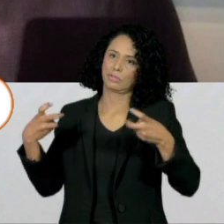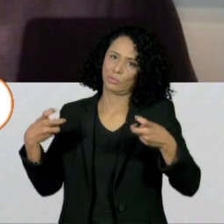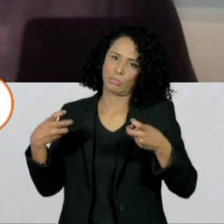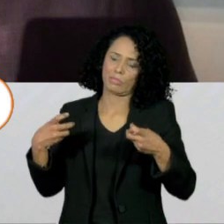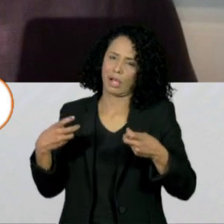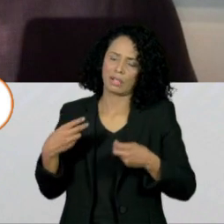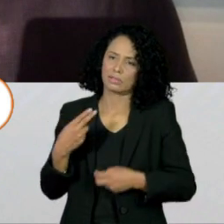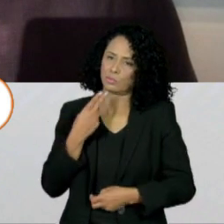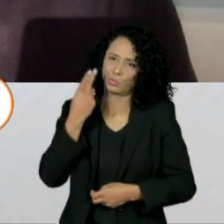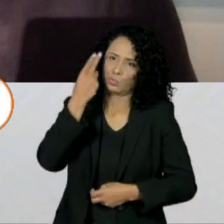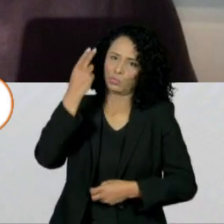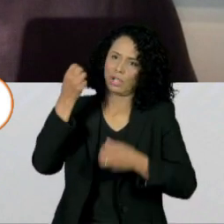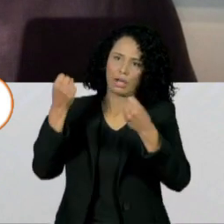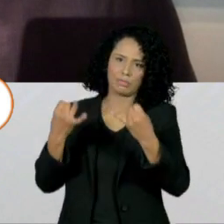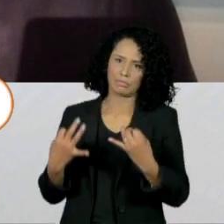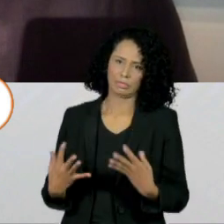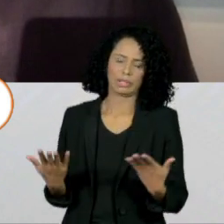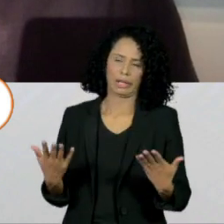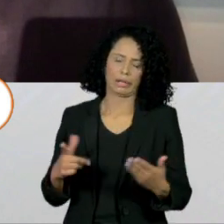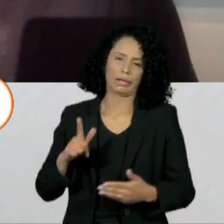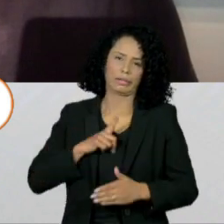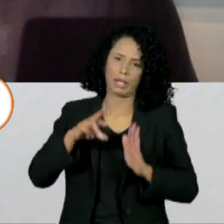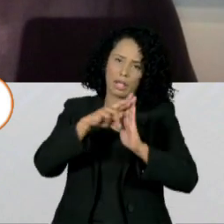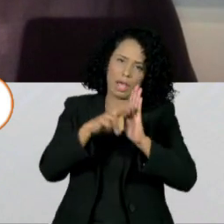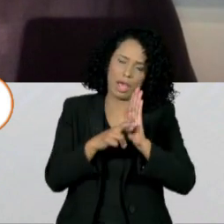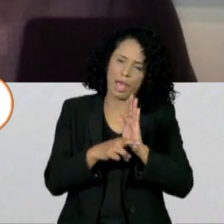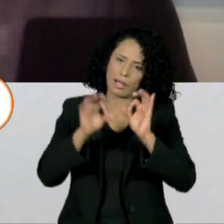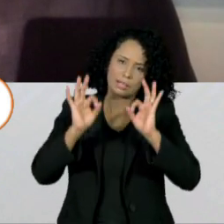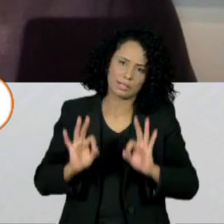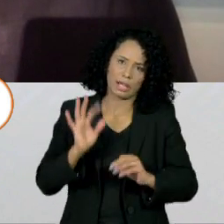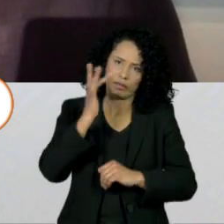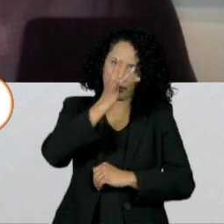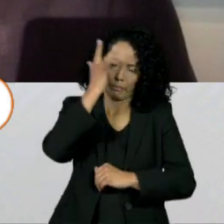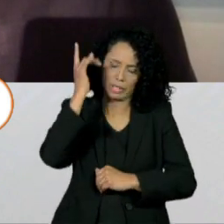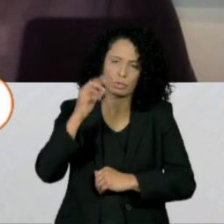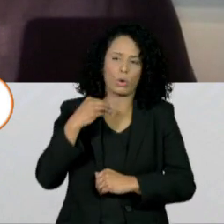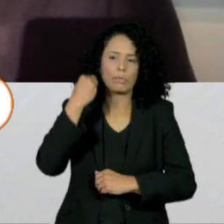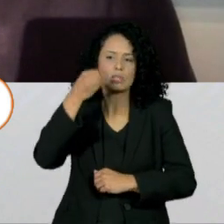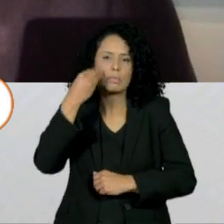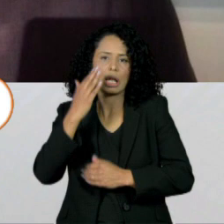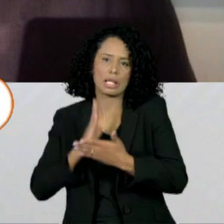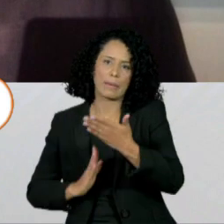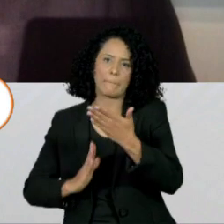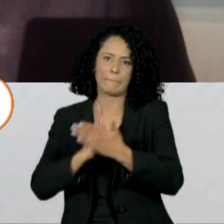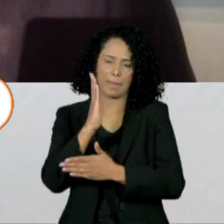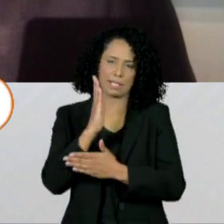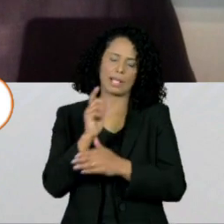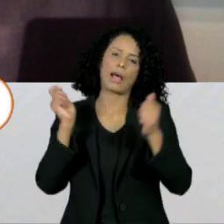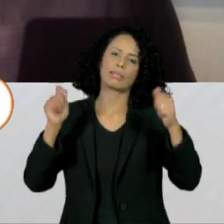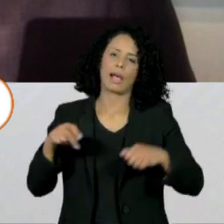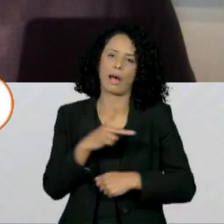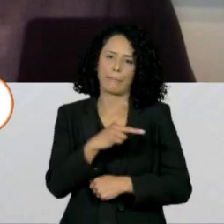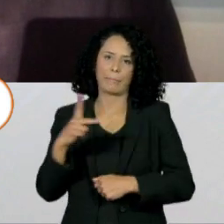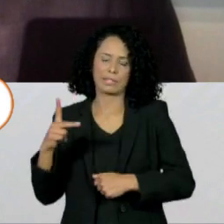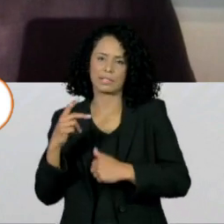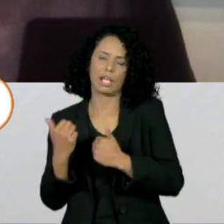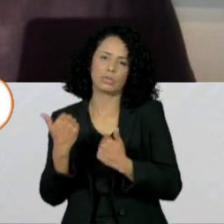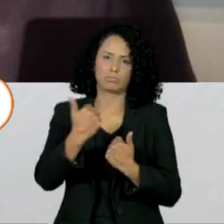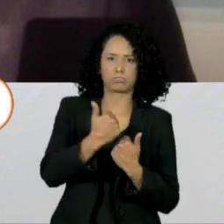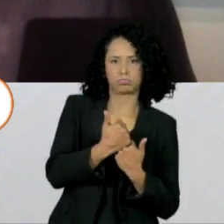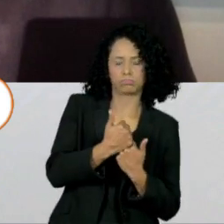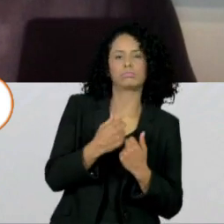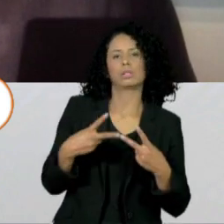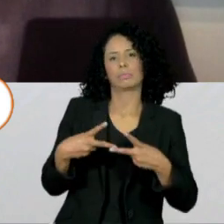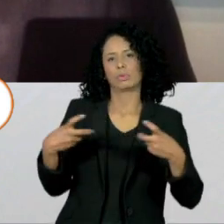verdadeiros critérios que a empresa usa para que a pessoa passe um teste de conformidade e possa exercer o cargo de presidência da Petrobras.